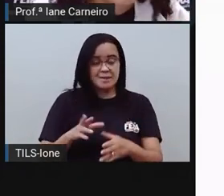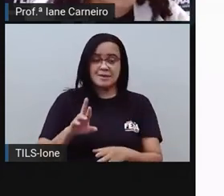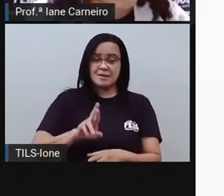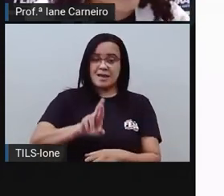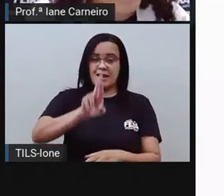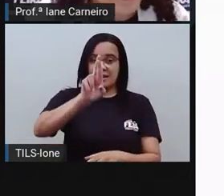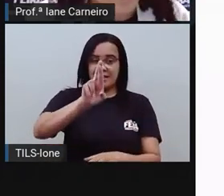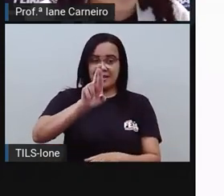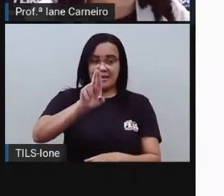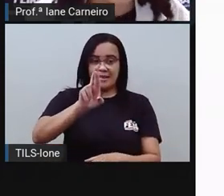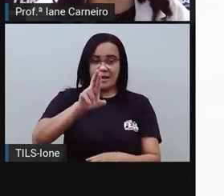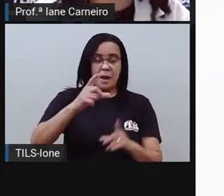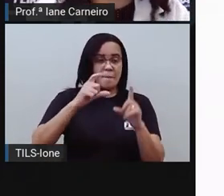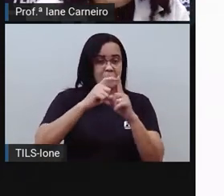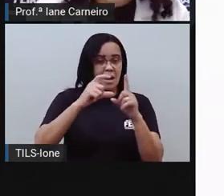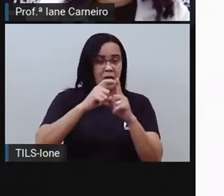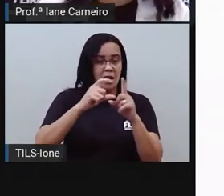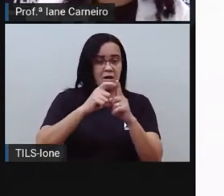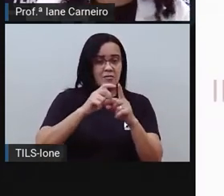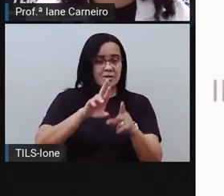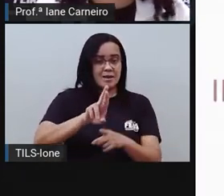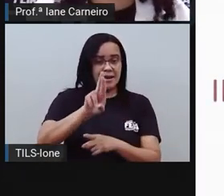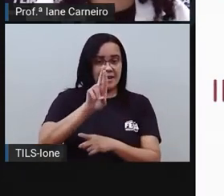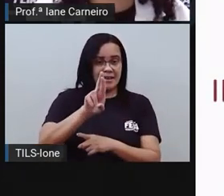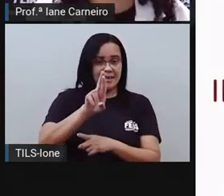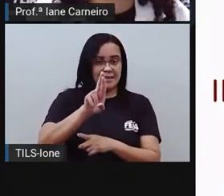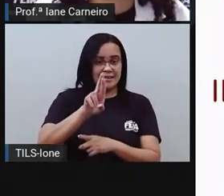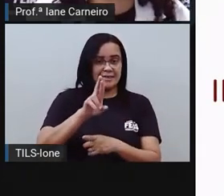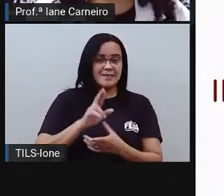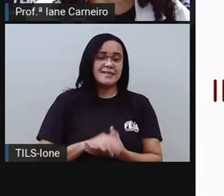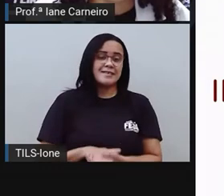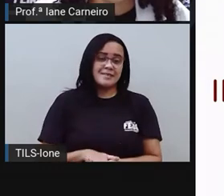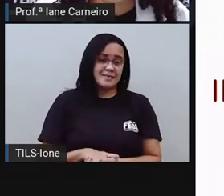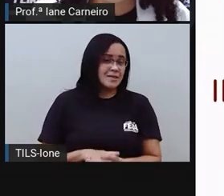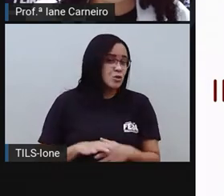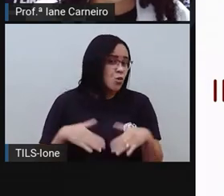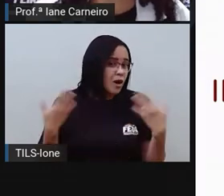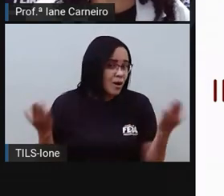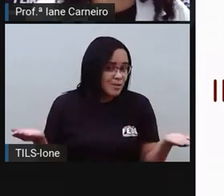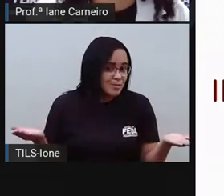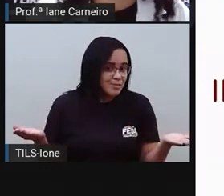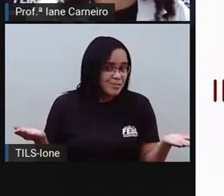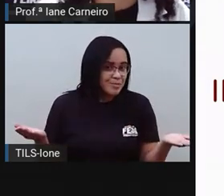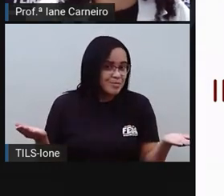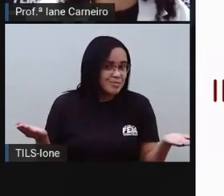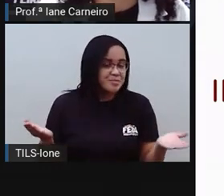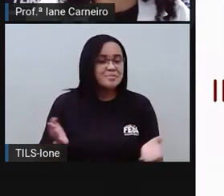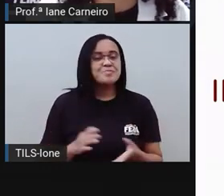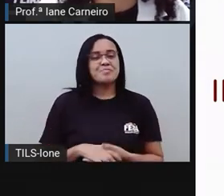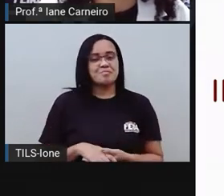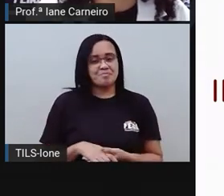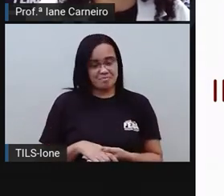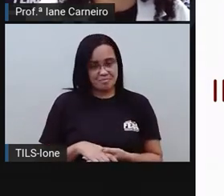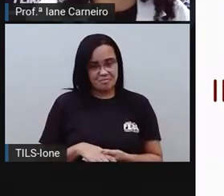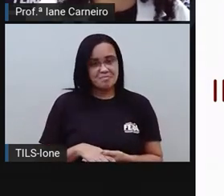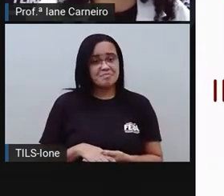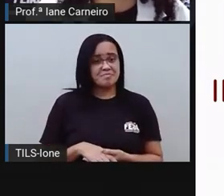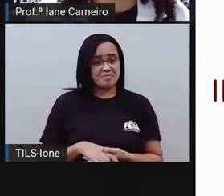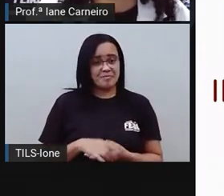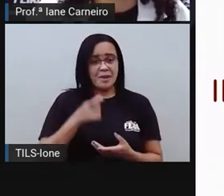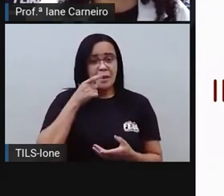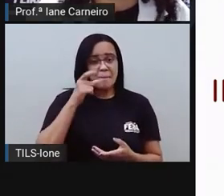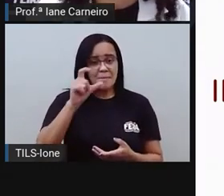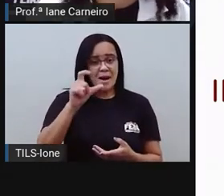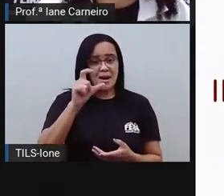Que palavrinha é essa? Vamos ver, ó. É a palavrinha... Olha. Eu dando a pista para